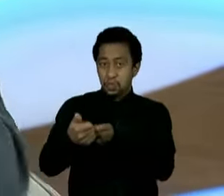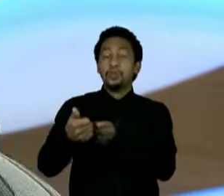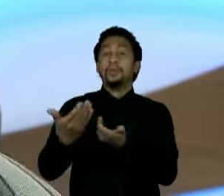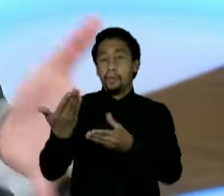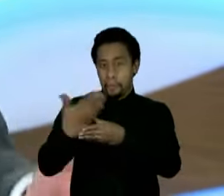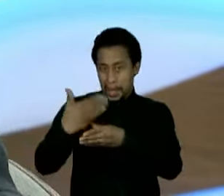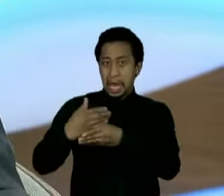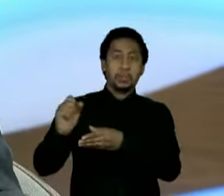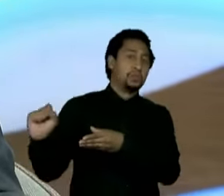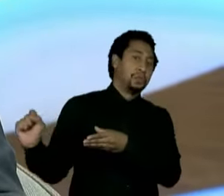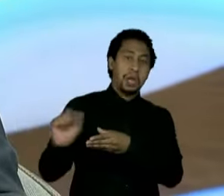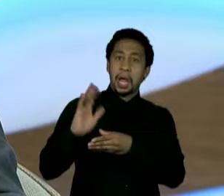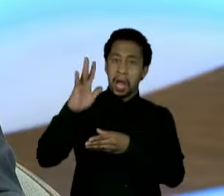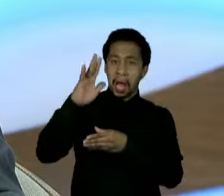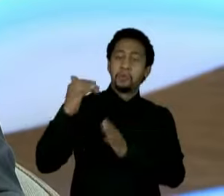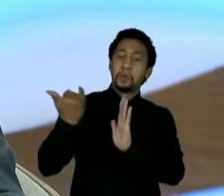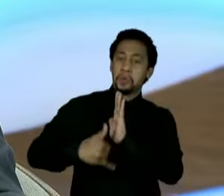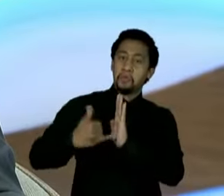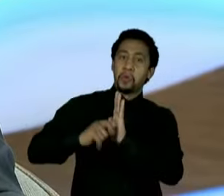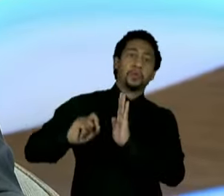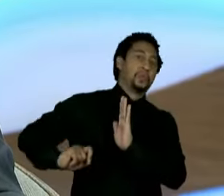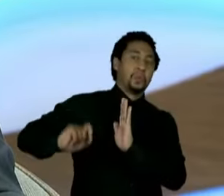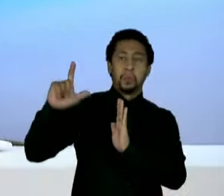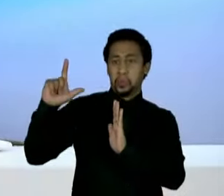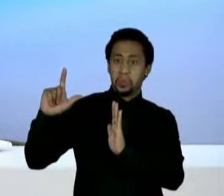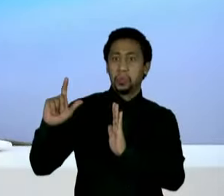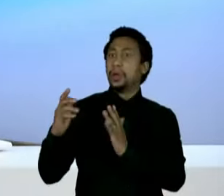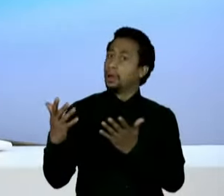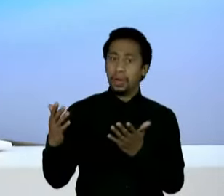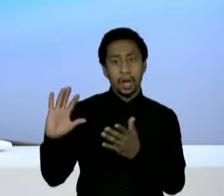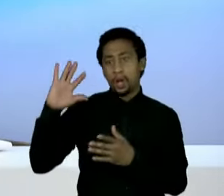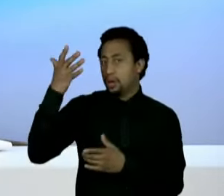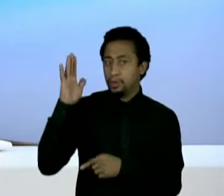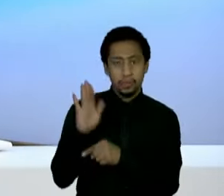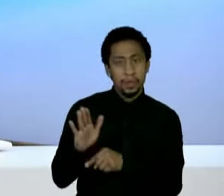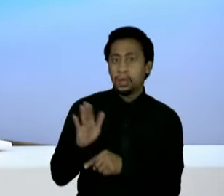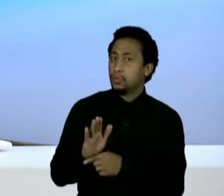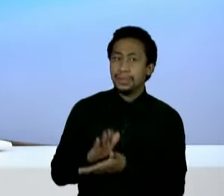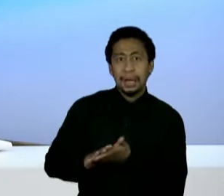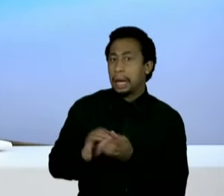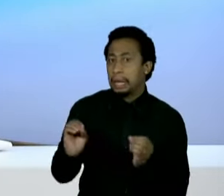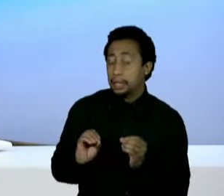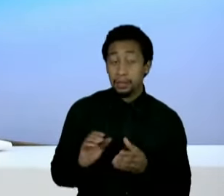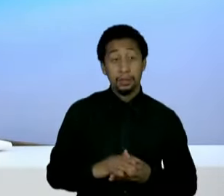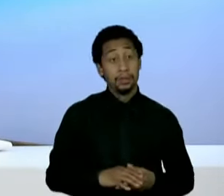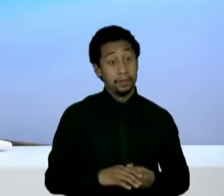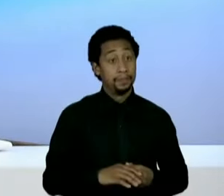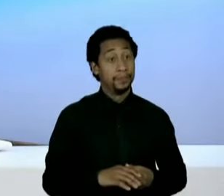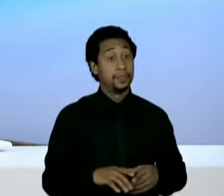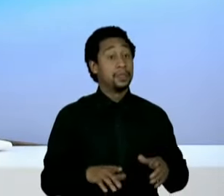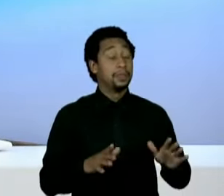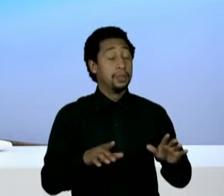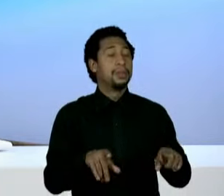conseguiu fazer um único benefício para essas categorias. Reclama-se muito também de responder a processos em relação a